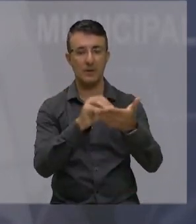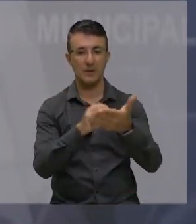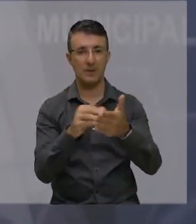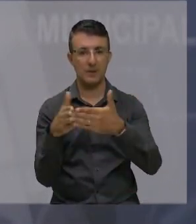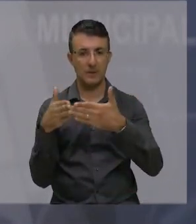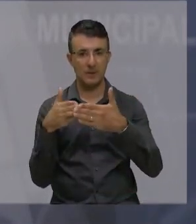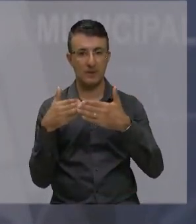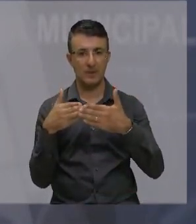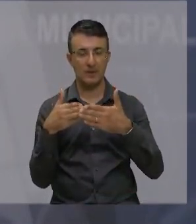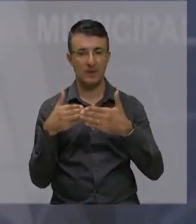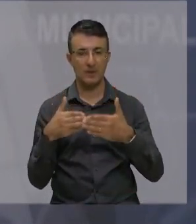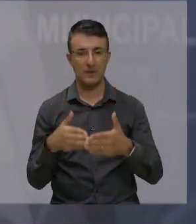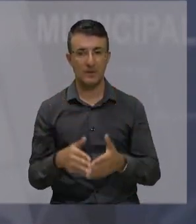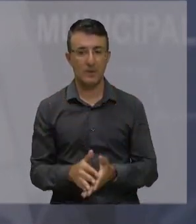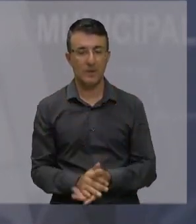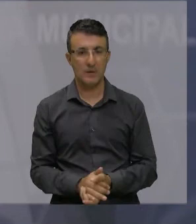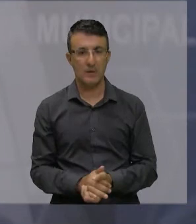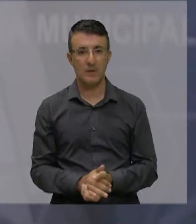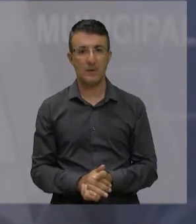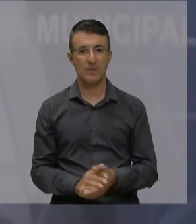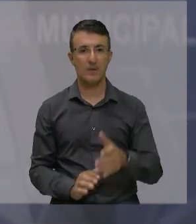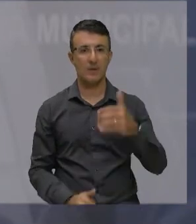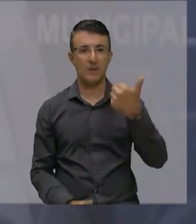puder colocar a primeira imagem